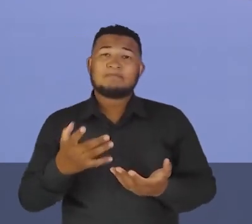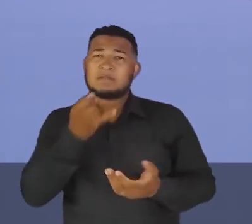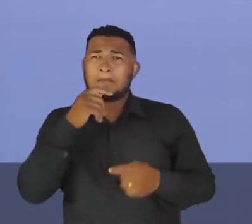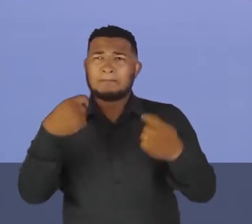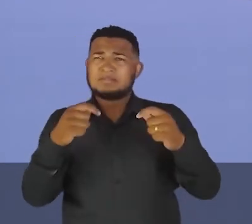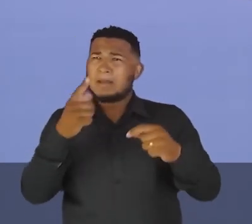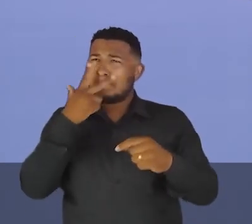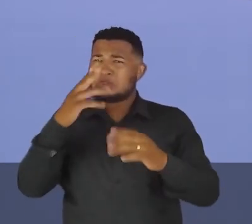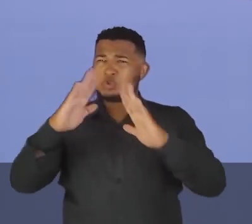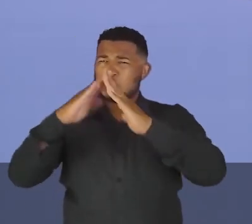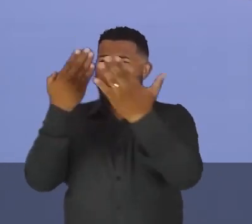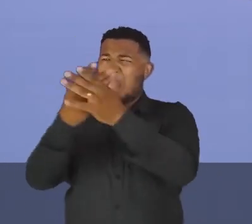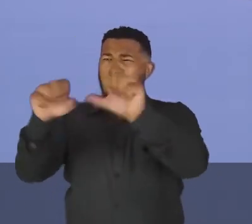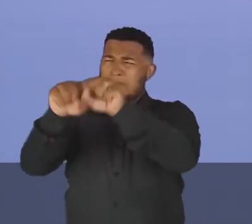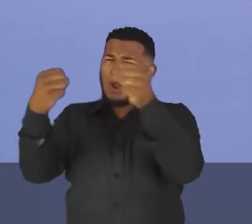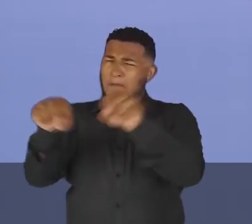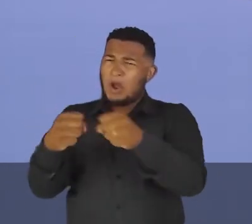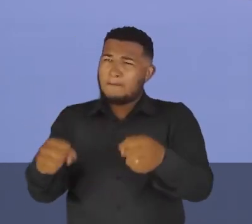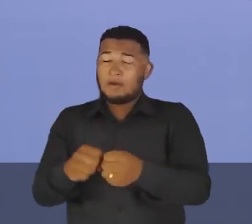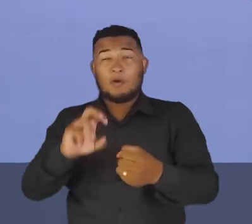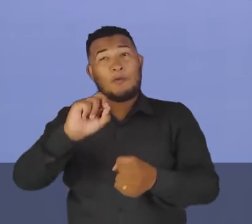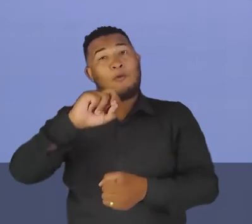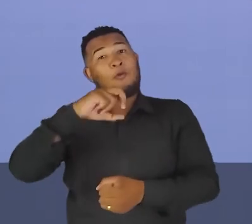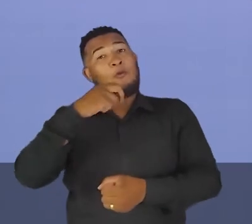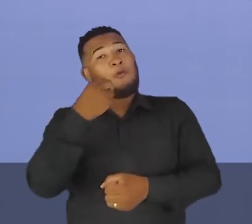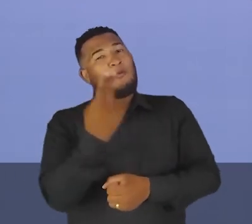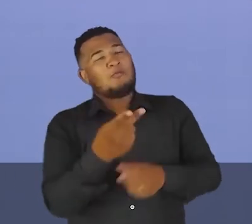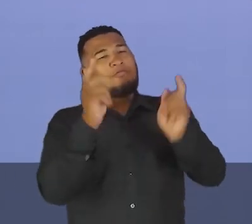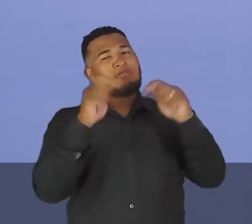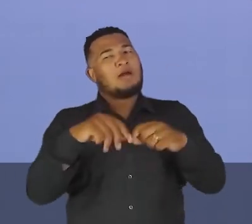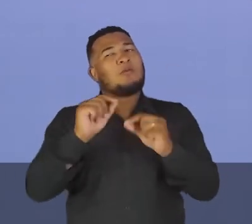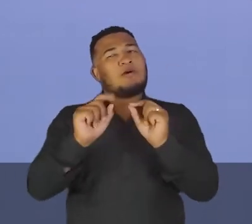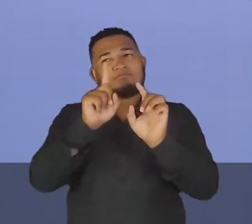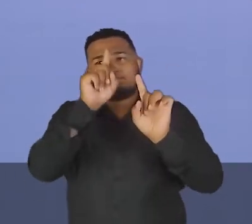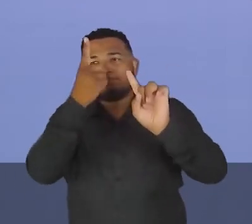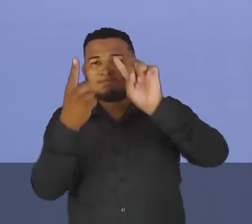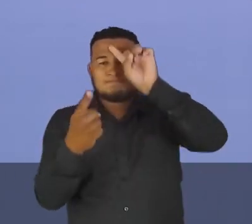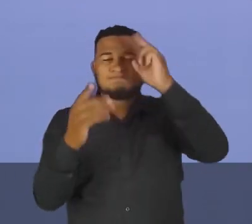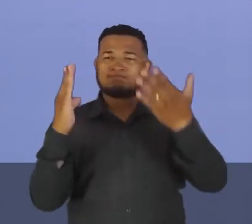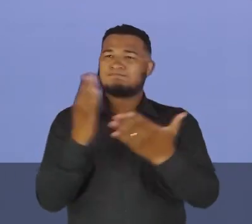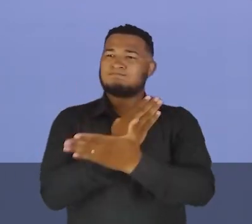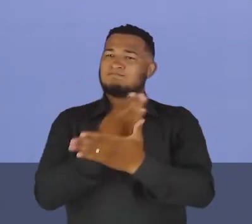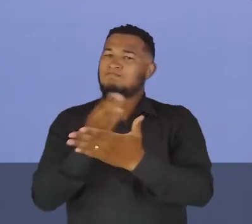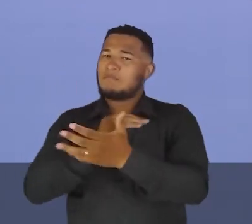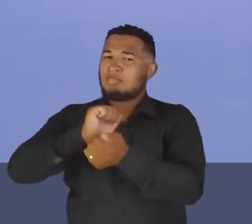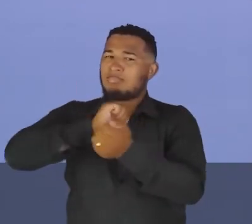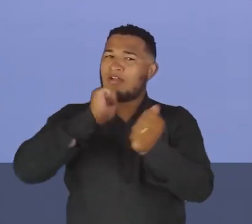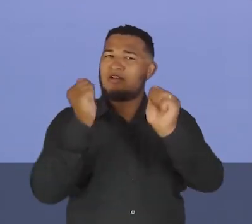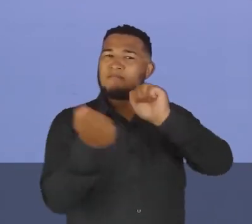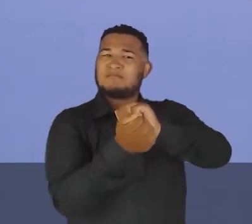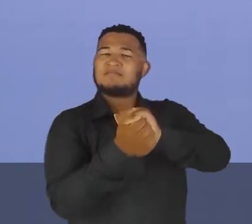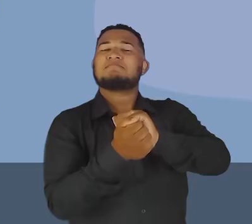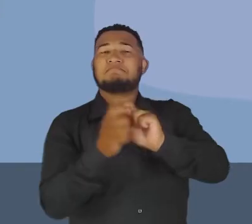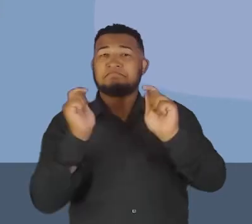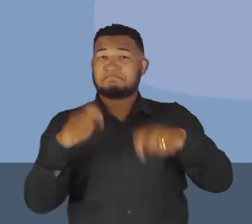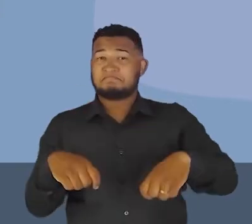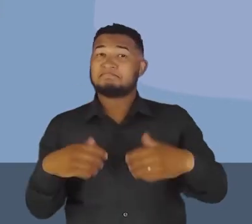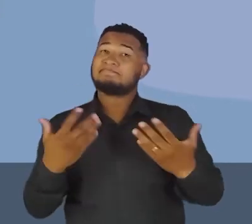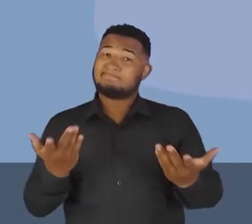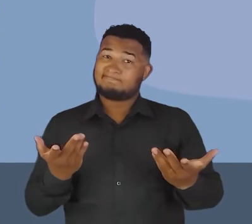quebrar para fazer de novo? Ou será que a gente pode, na verdade, trazer algumas ideias, né? Para poder a gente implementar na escola?